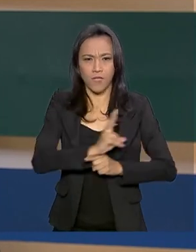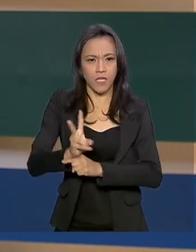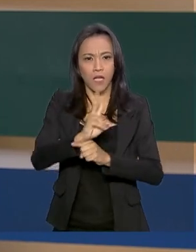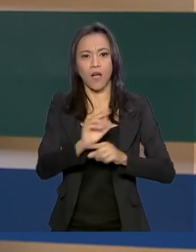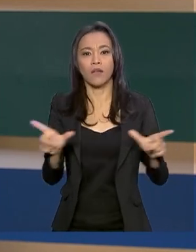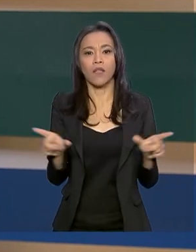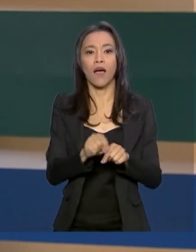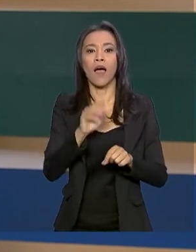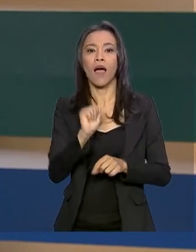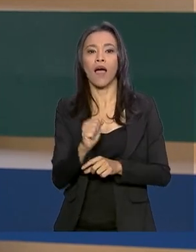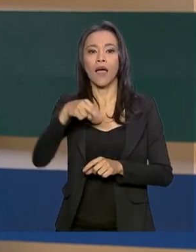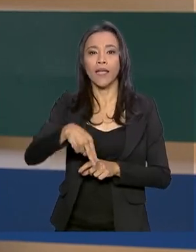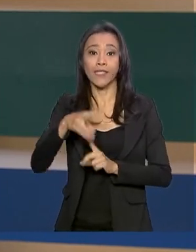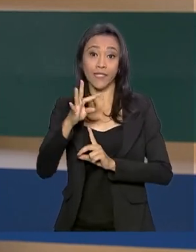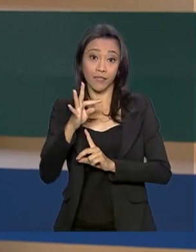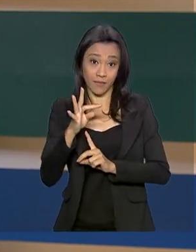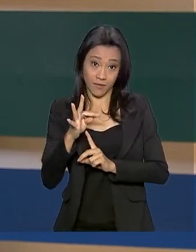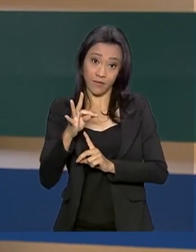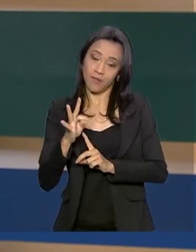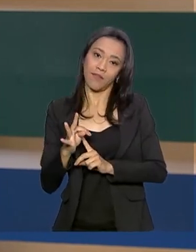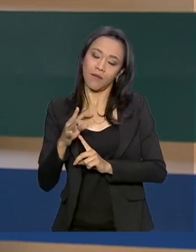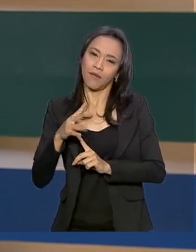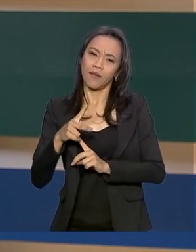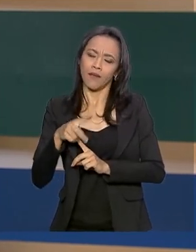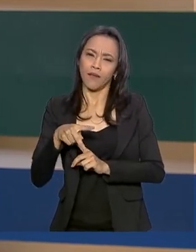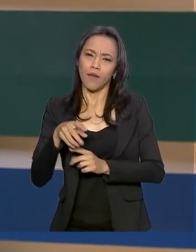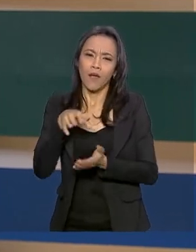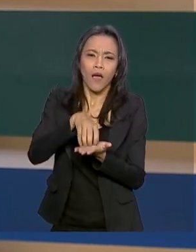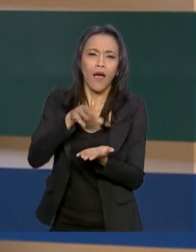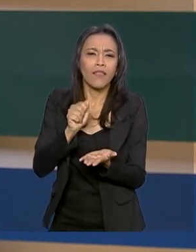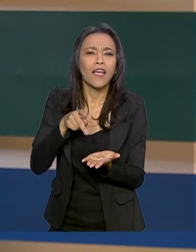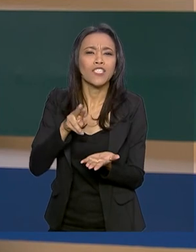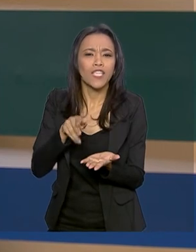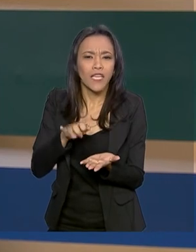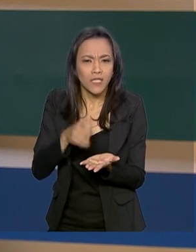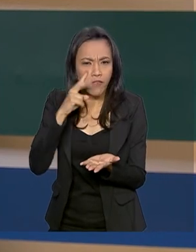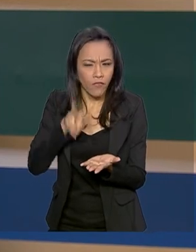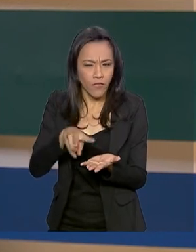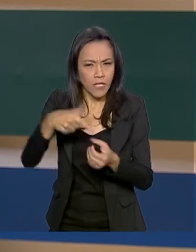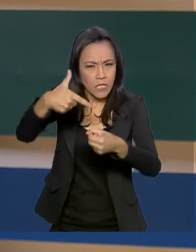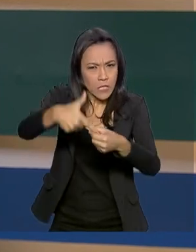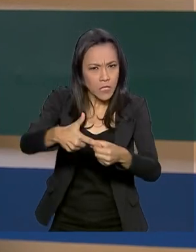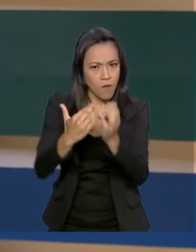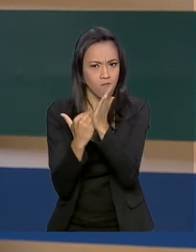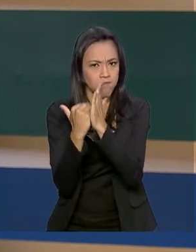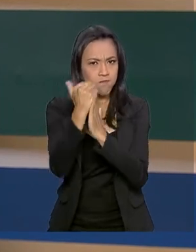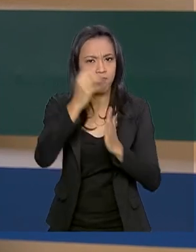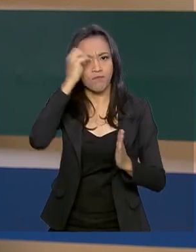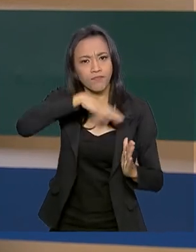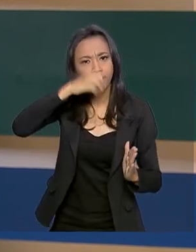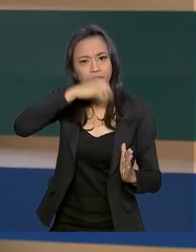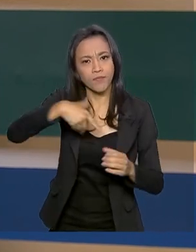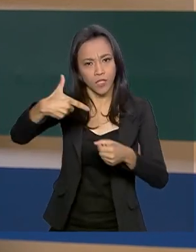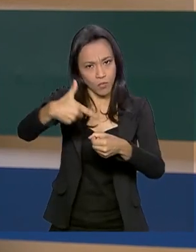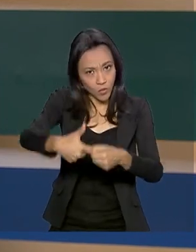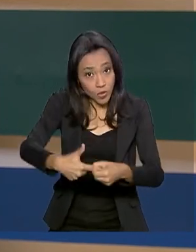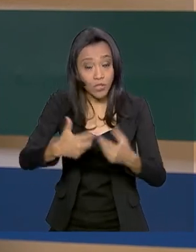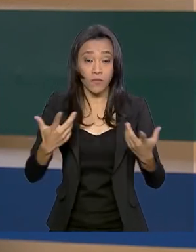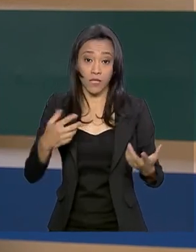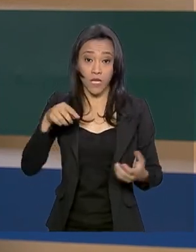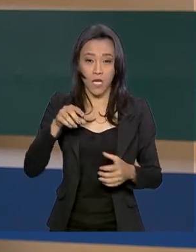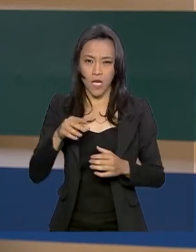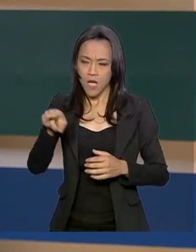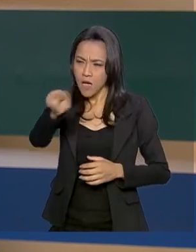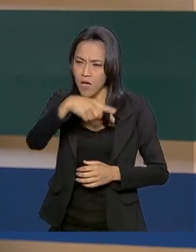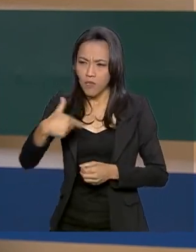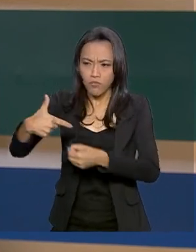Petróleo estão percorrendo as bombas de combustíveis para verificar possíveis aumentos injustificados nos preços. Os postos